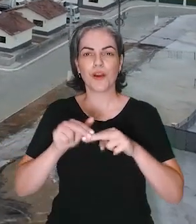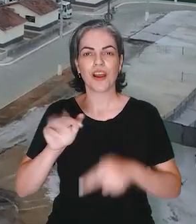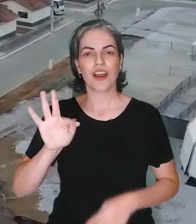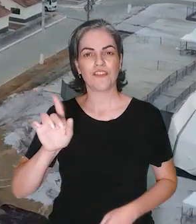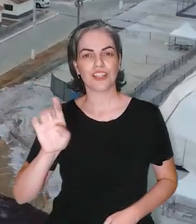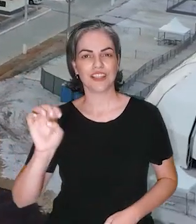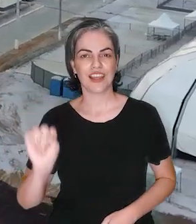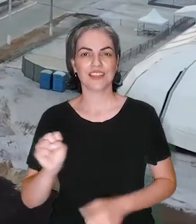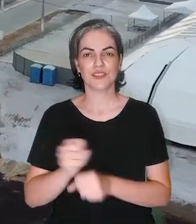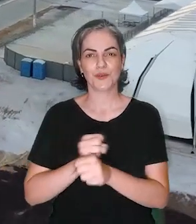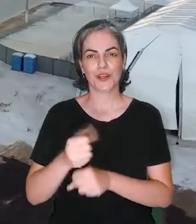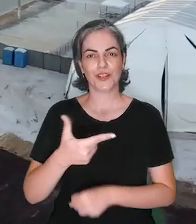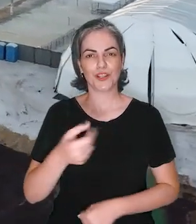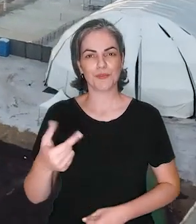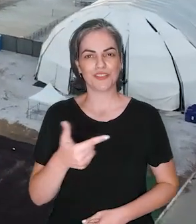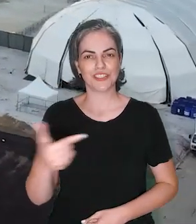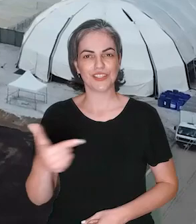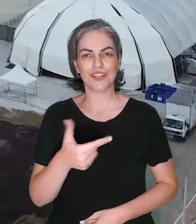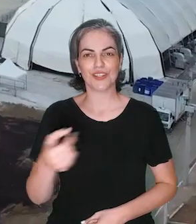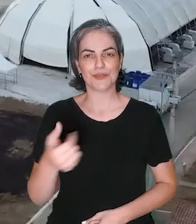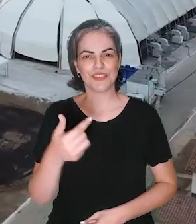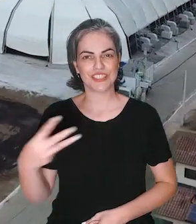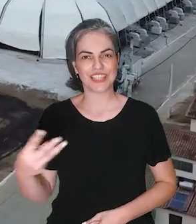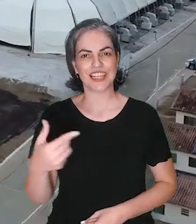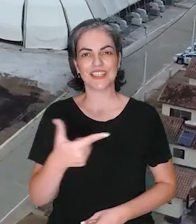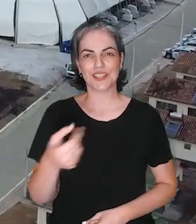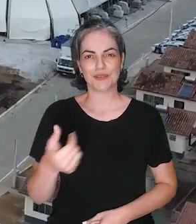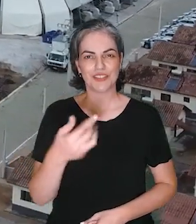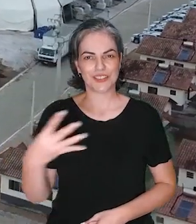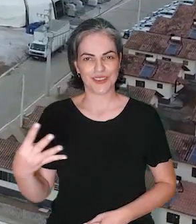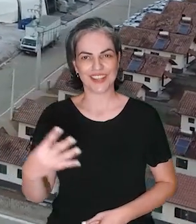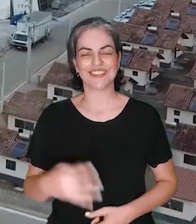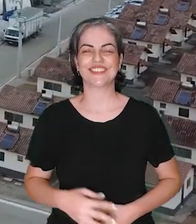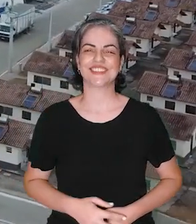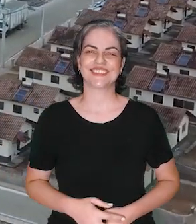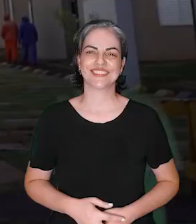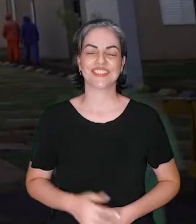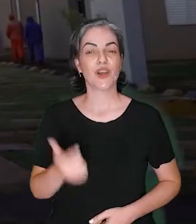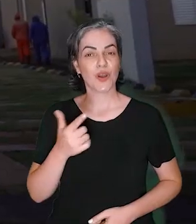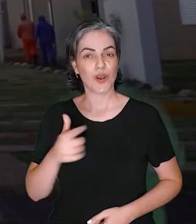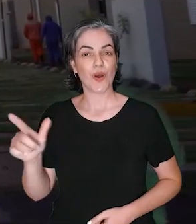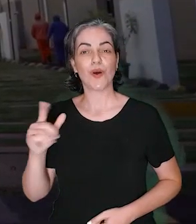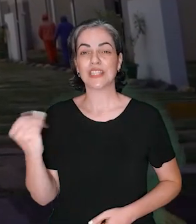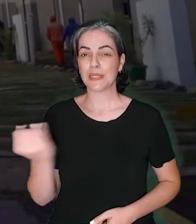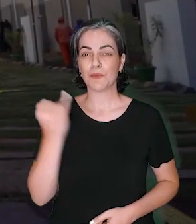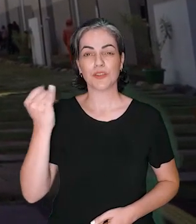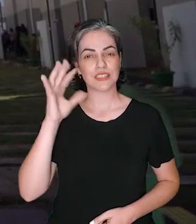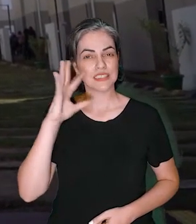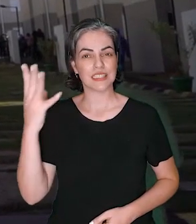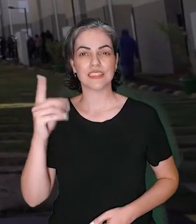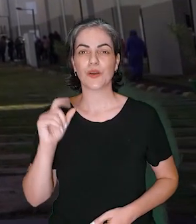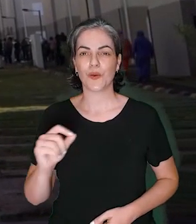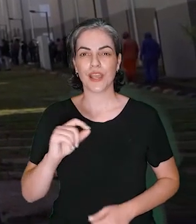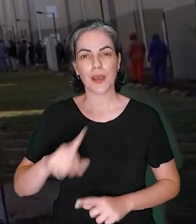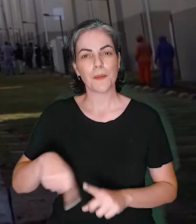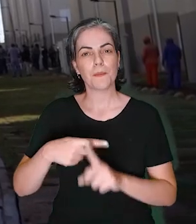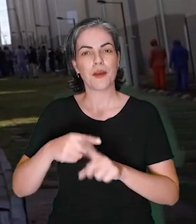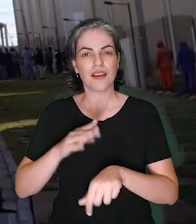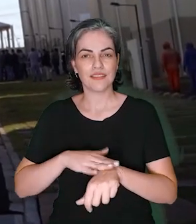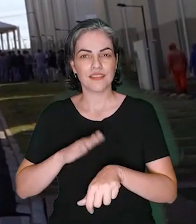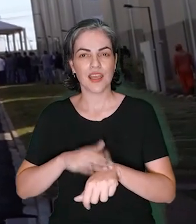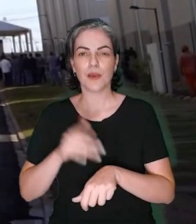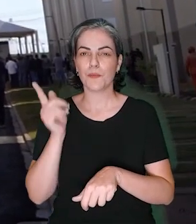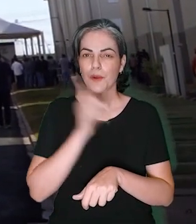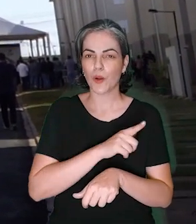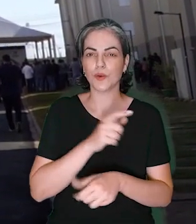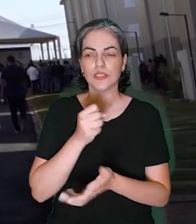FGTS em 2022, 2023 e 2024. Outra medida importante é a ampliação do prazo